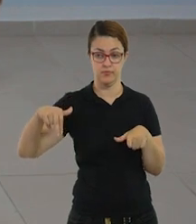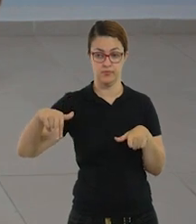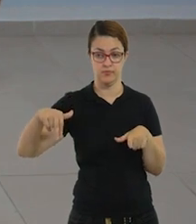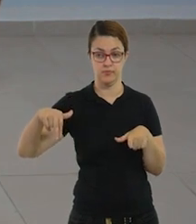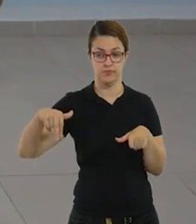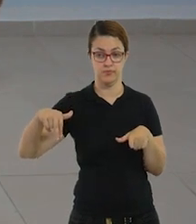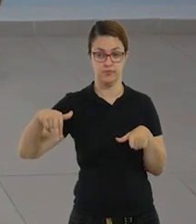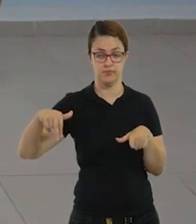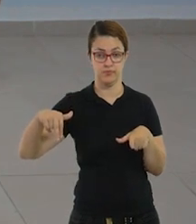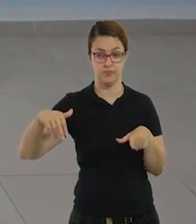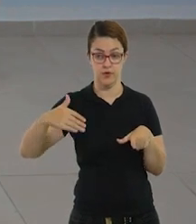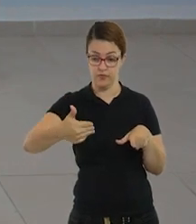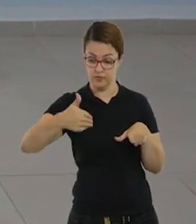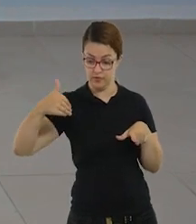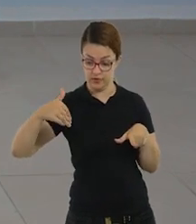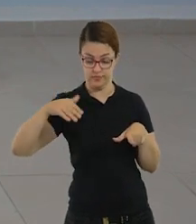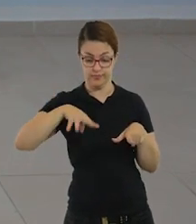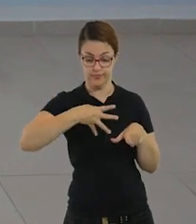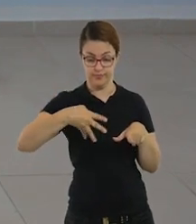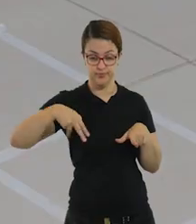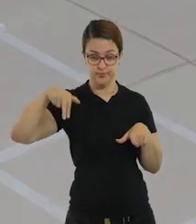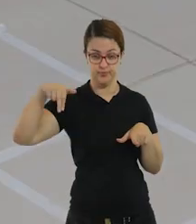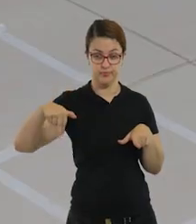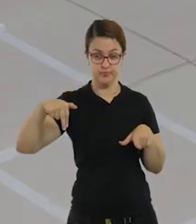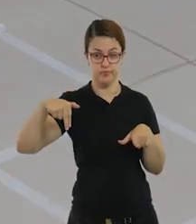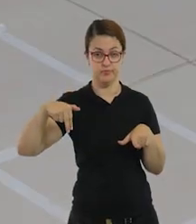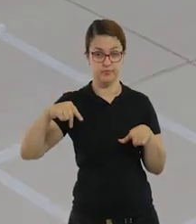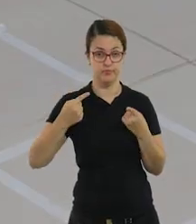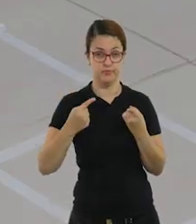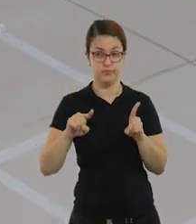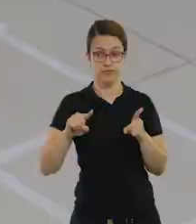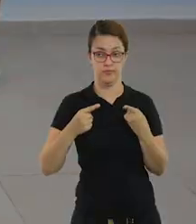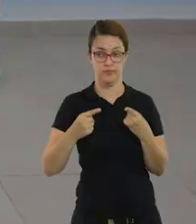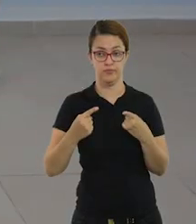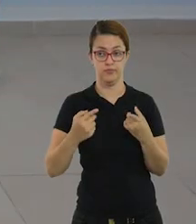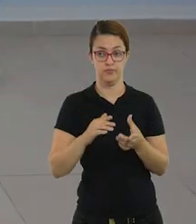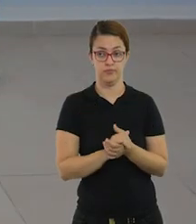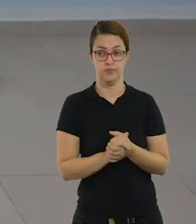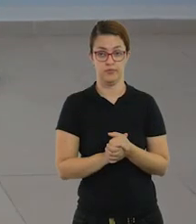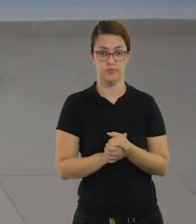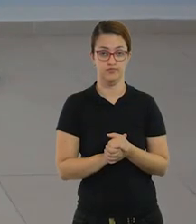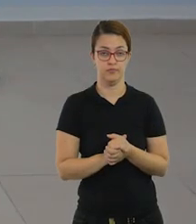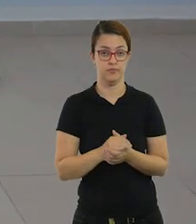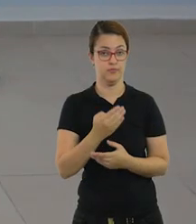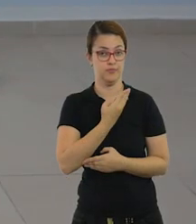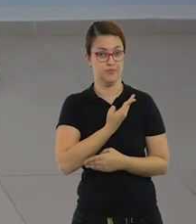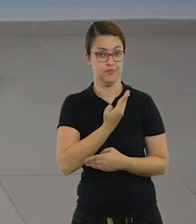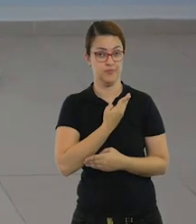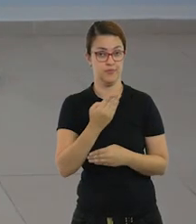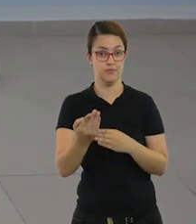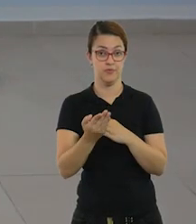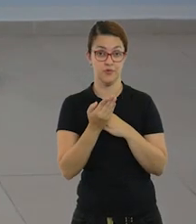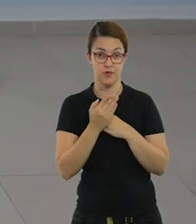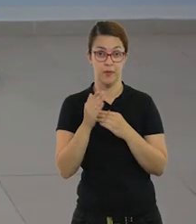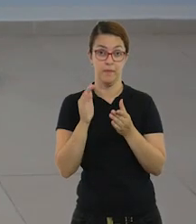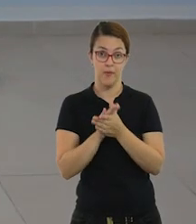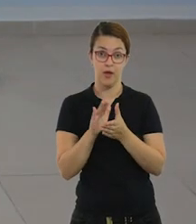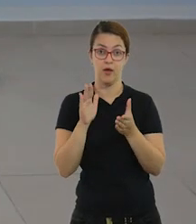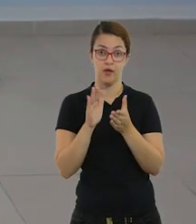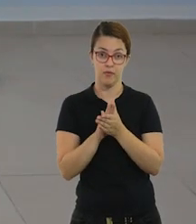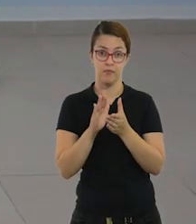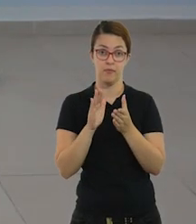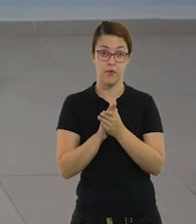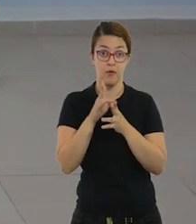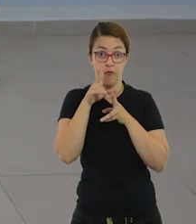X, fora do quadrante, ok? E nós vamos precisar de apoio musical. Vou pedir para os meus colegas me ajudarem a bater